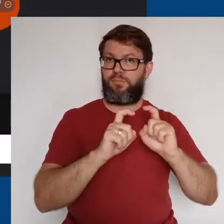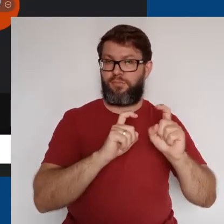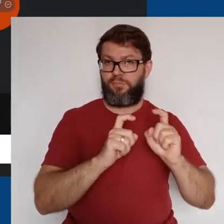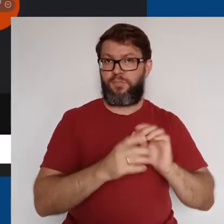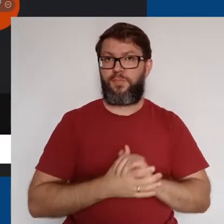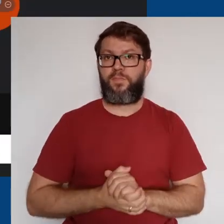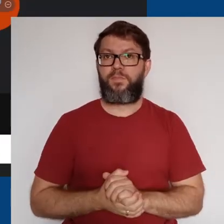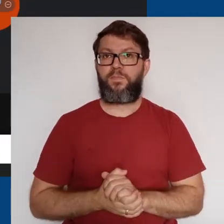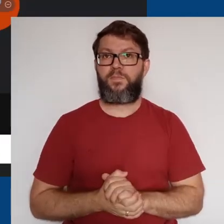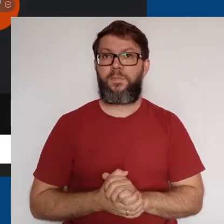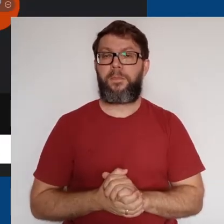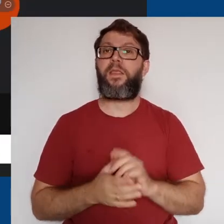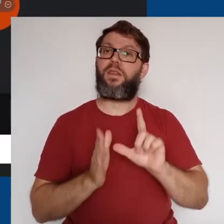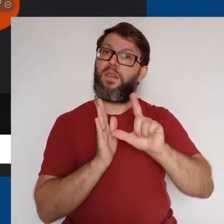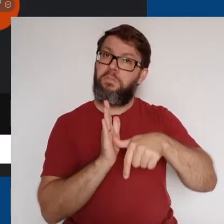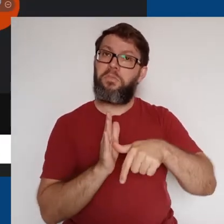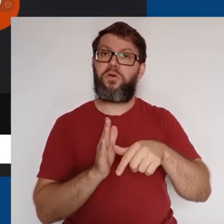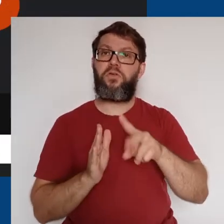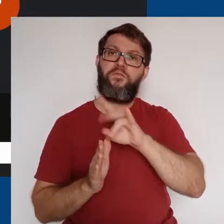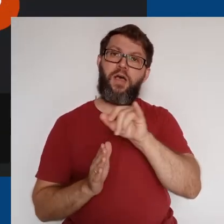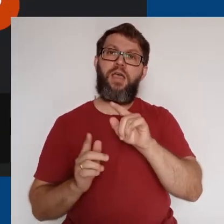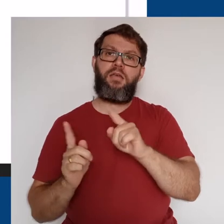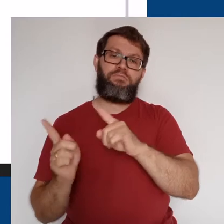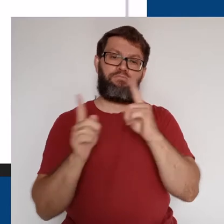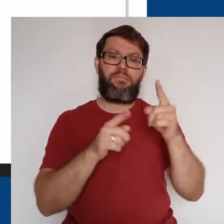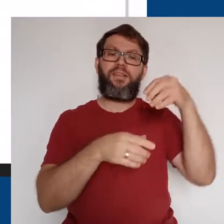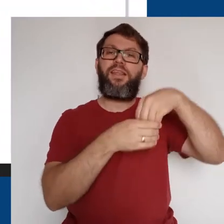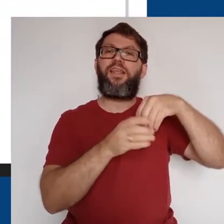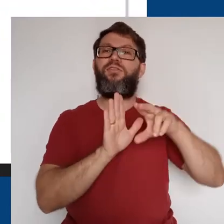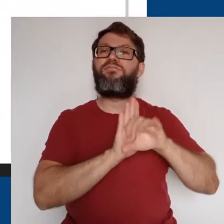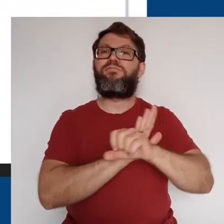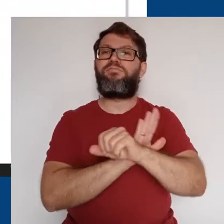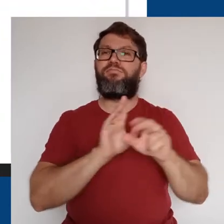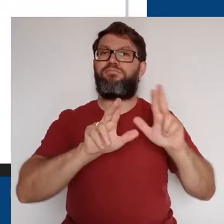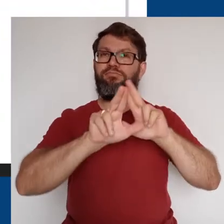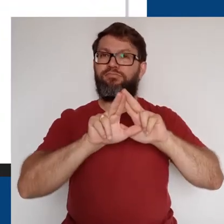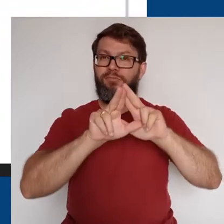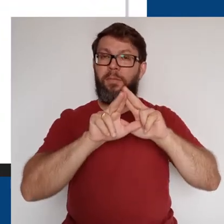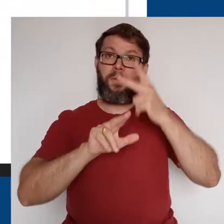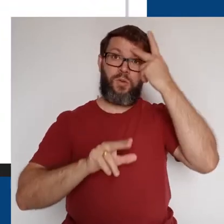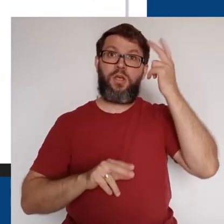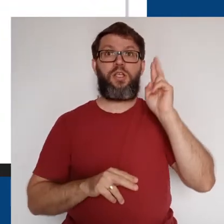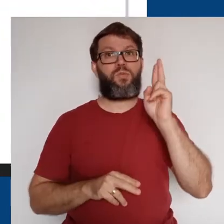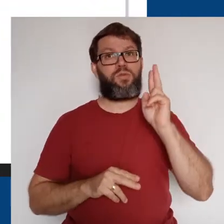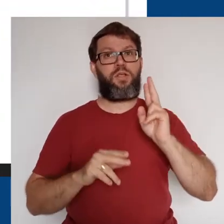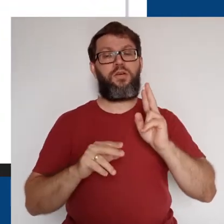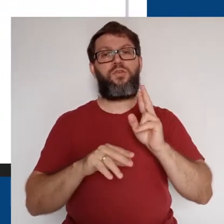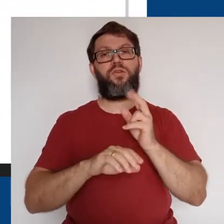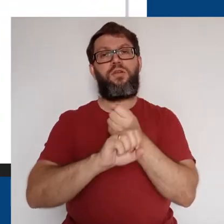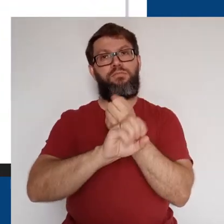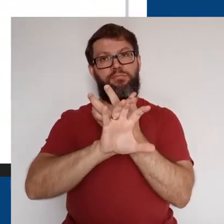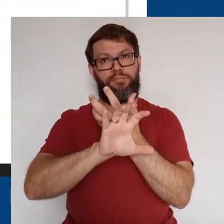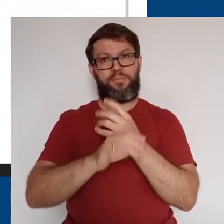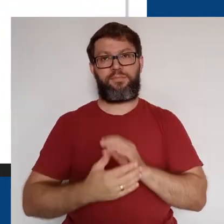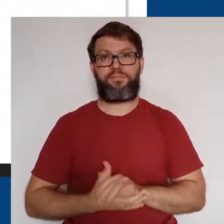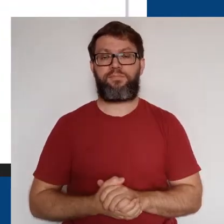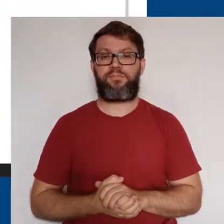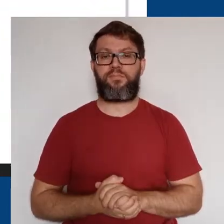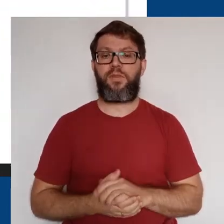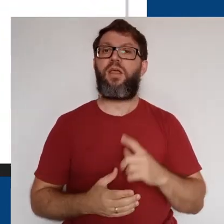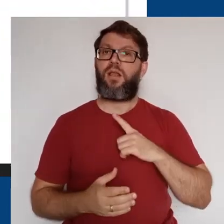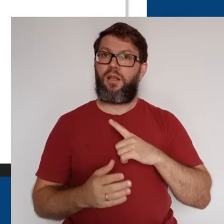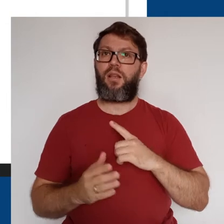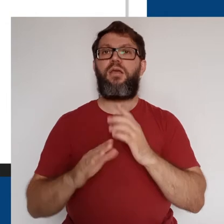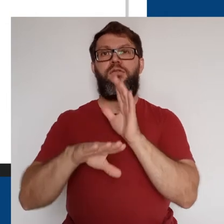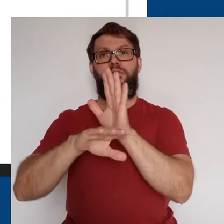o arquivo de vídeo da gravação vai estar disponível na pasta Meet Recordings do organizador da videochamada. Além do